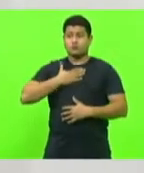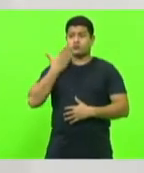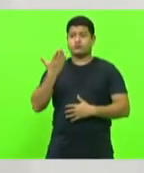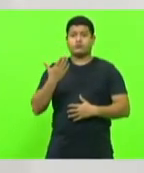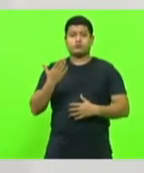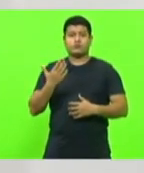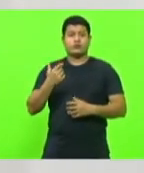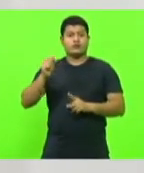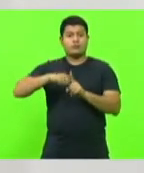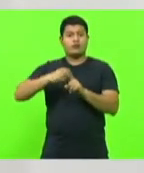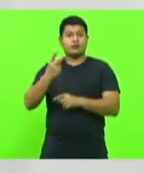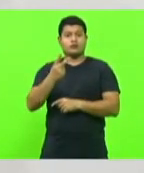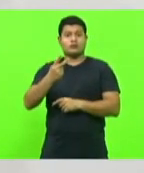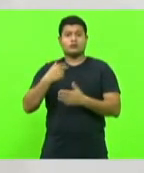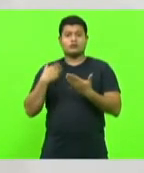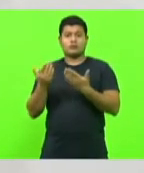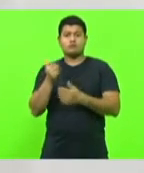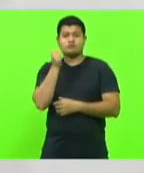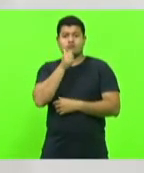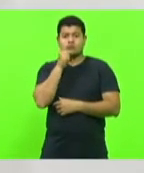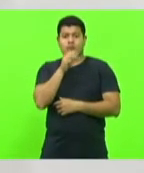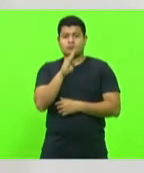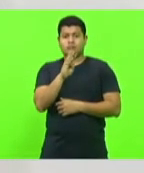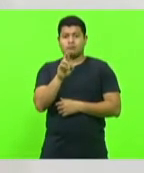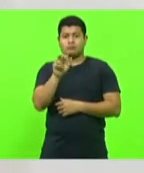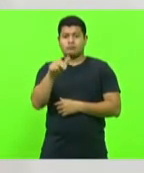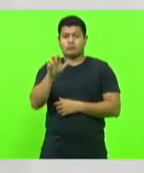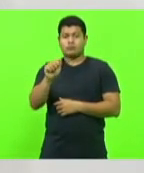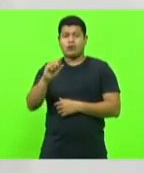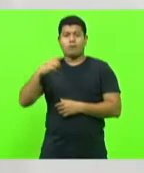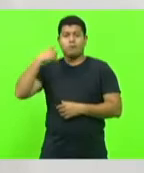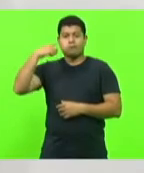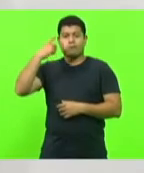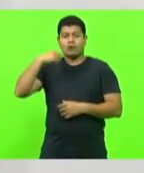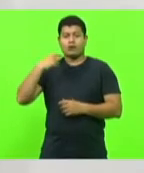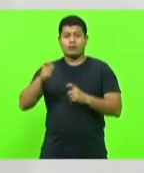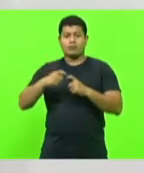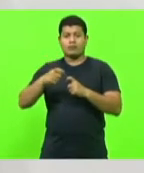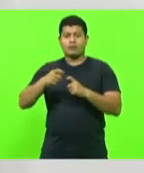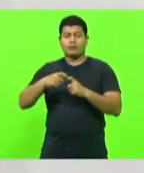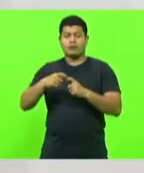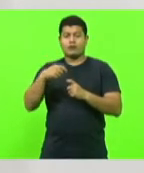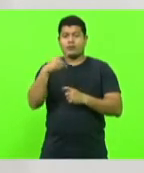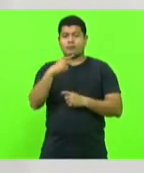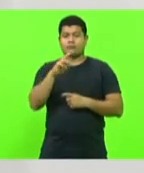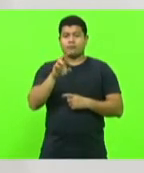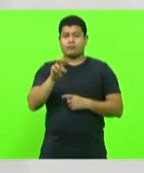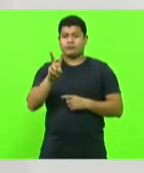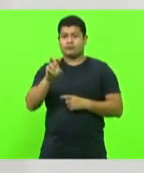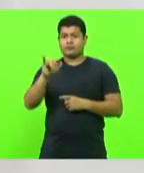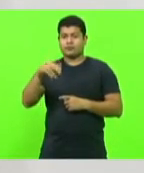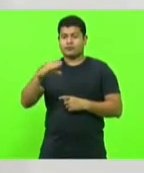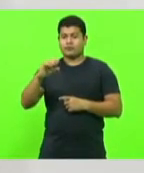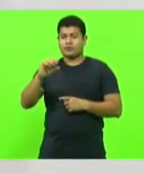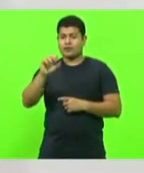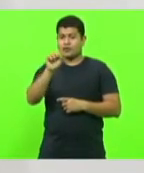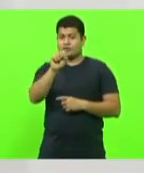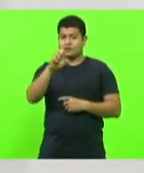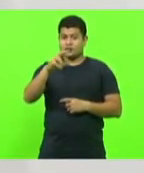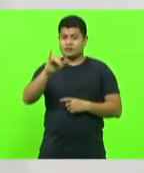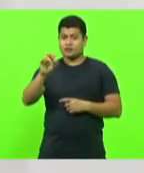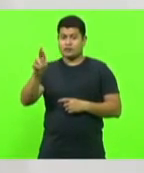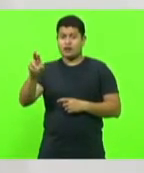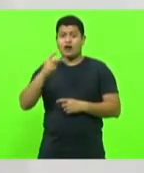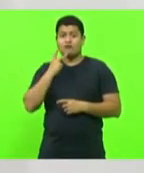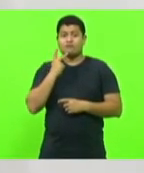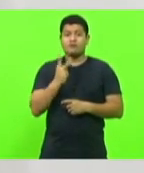Bruna Morato, advogada dos médicos da Prevent Senior, afirmou uma série